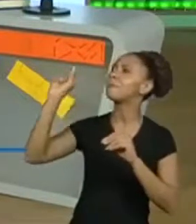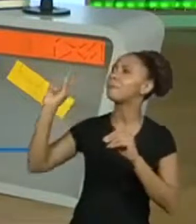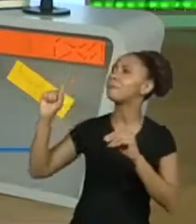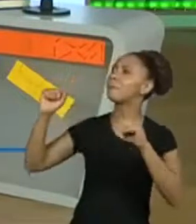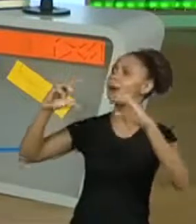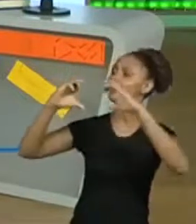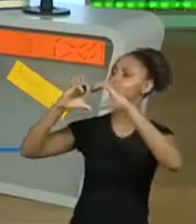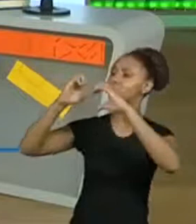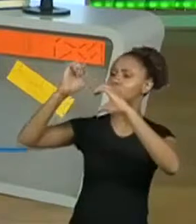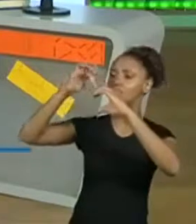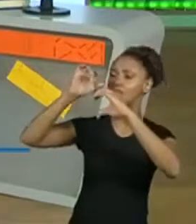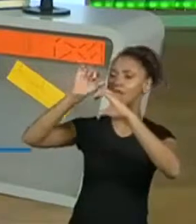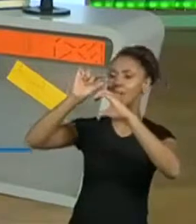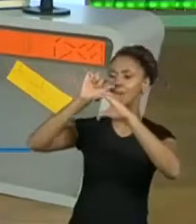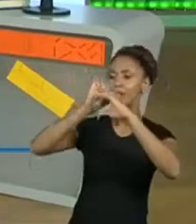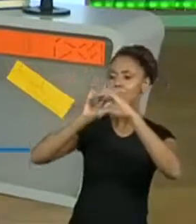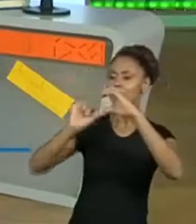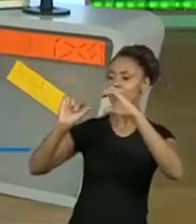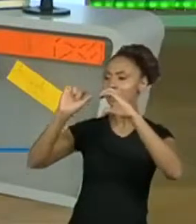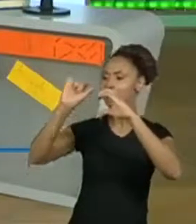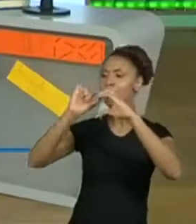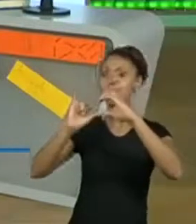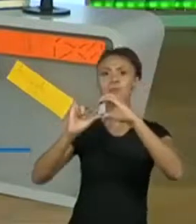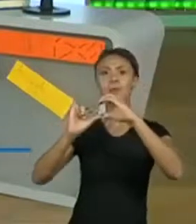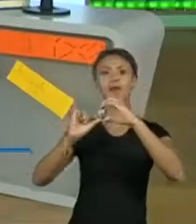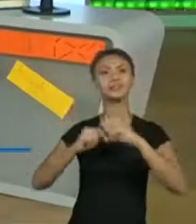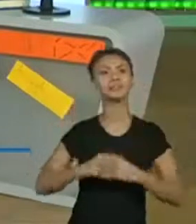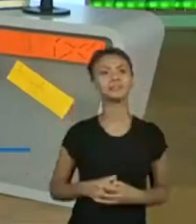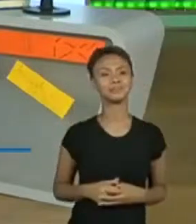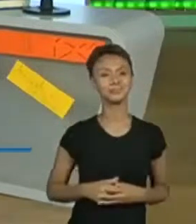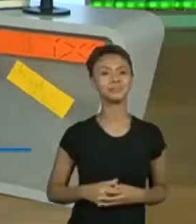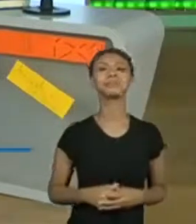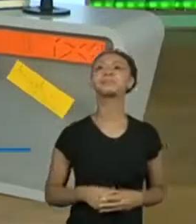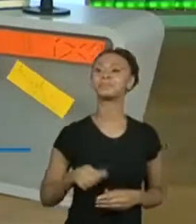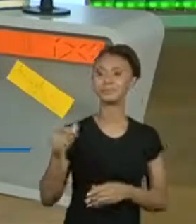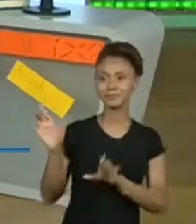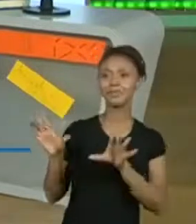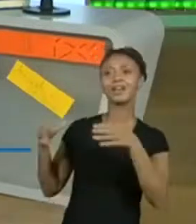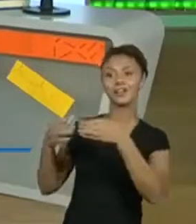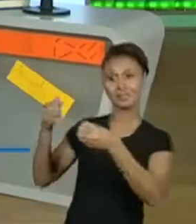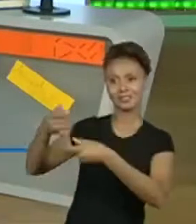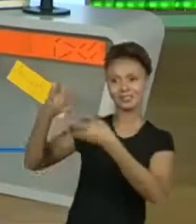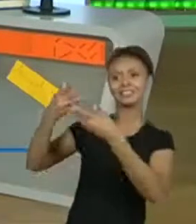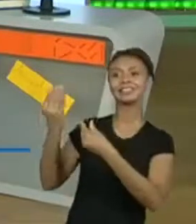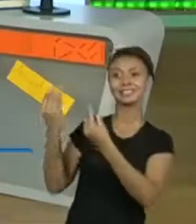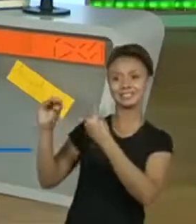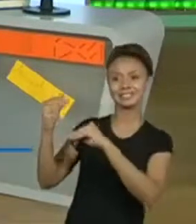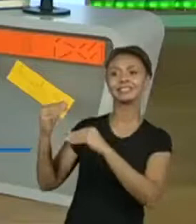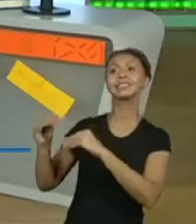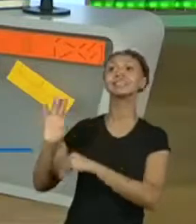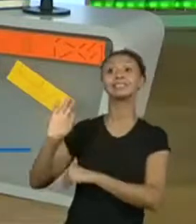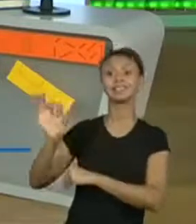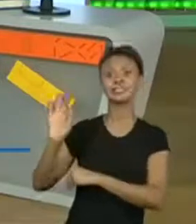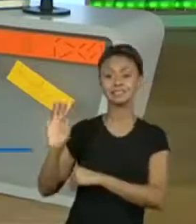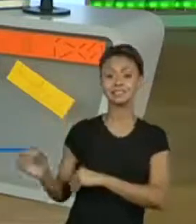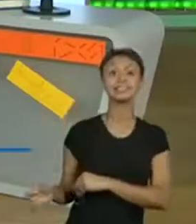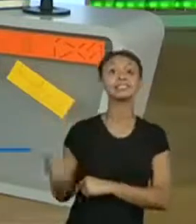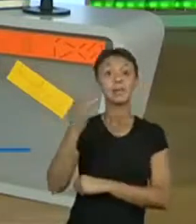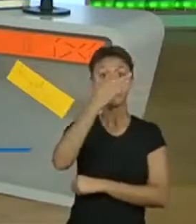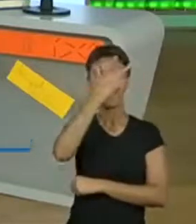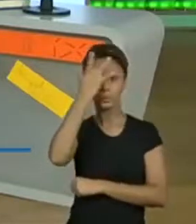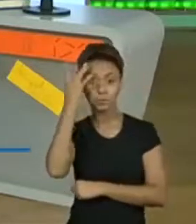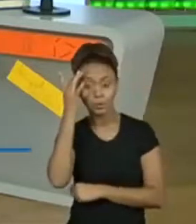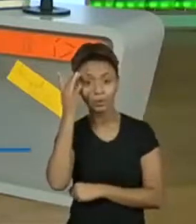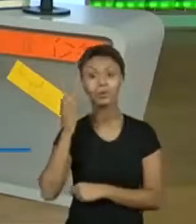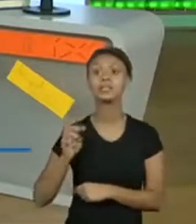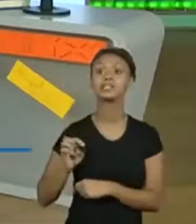do meu coração. Certo? Isso. Ó, o pessoal já está colocando aqui que muitas pessoas, quando fizerem,